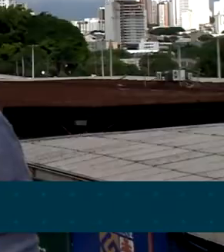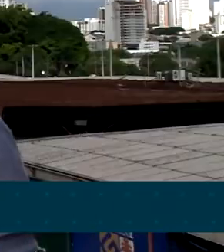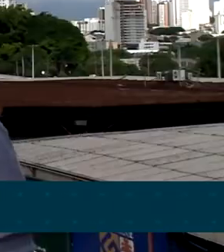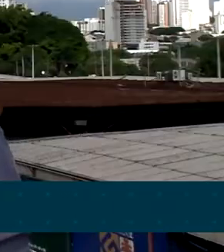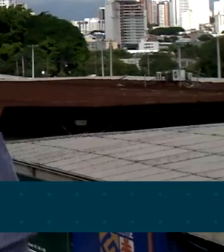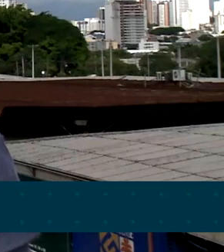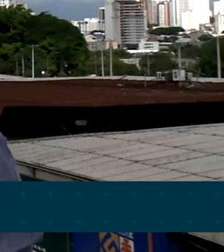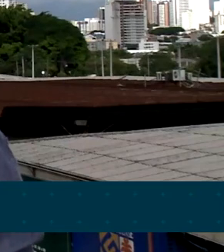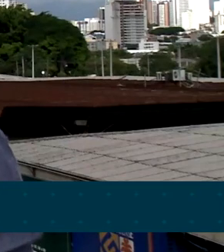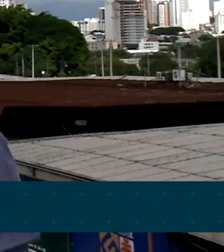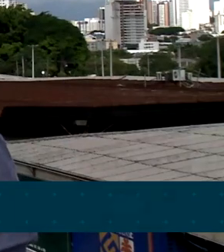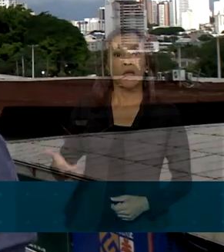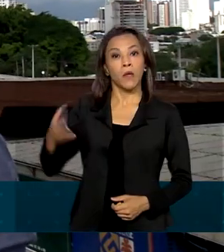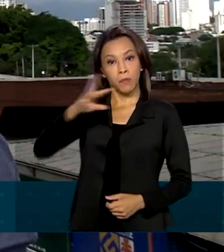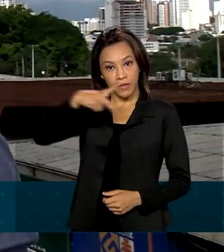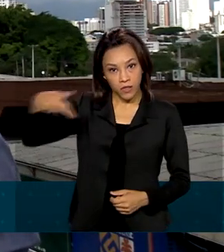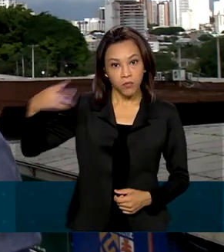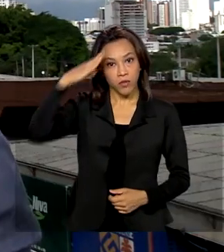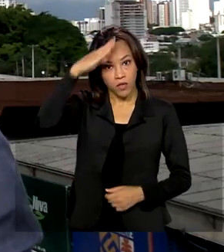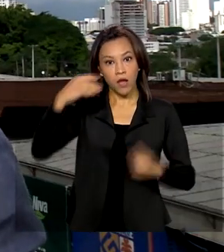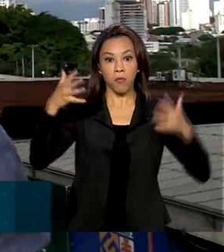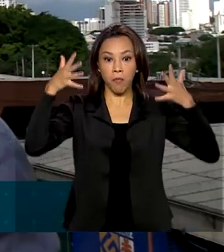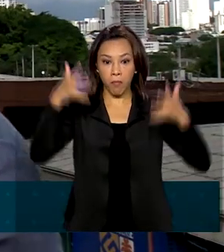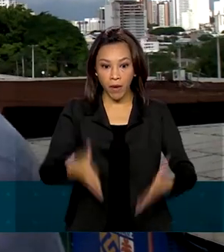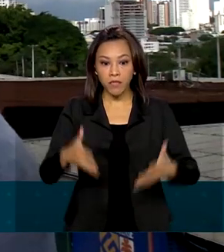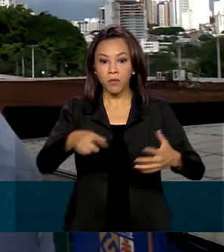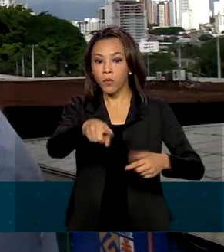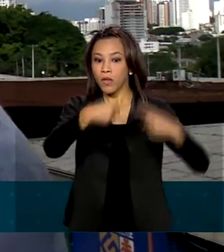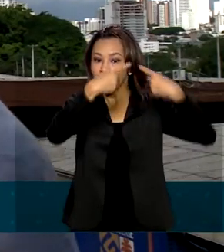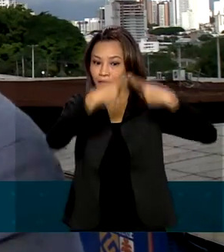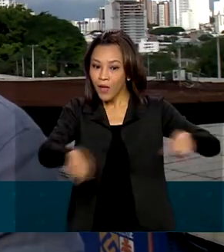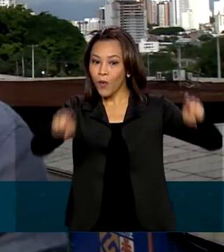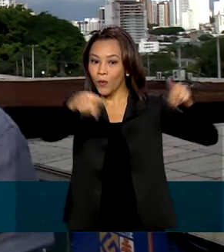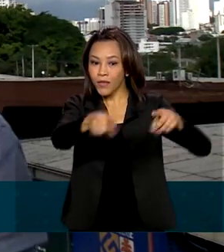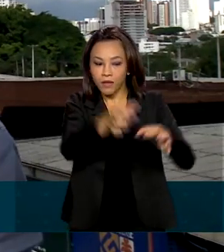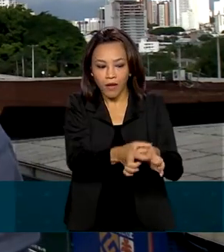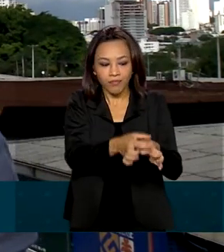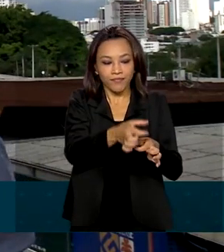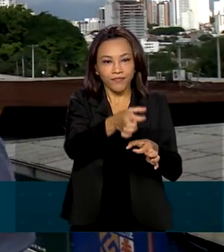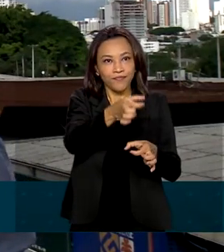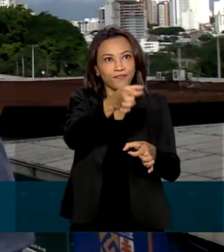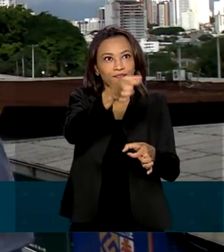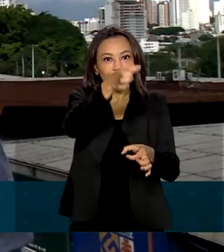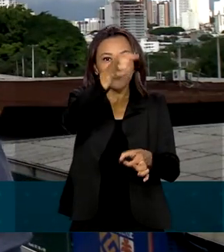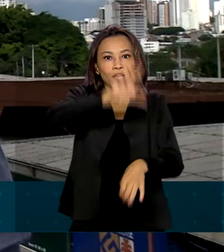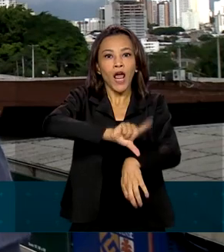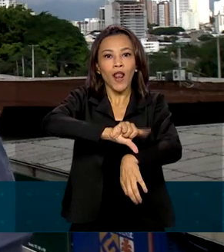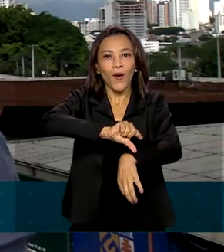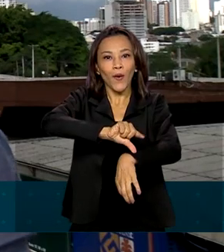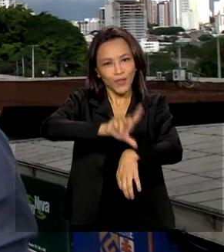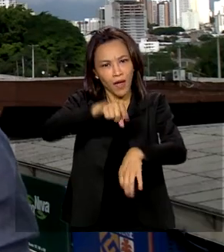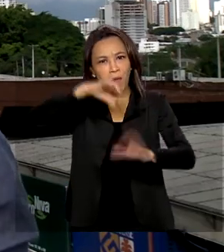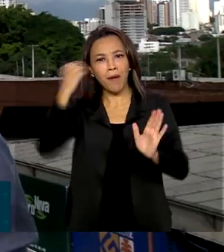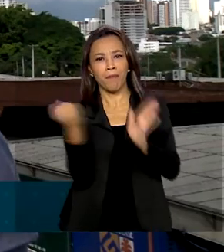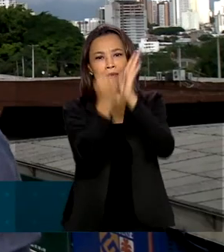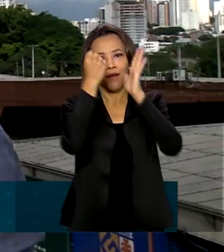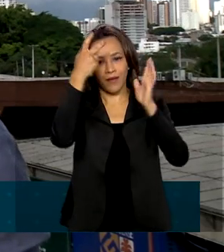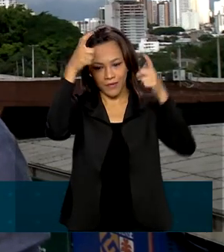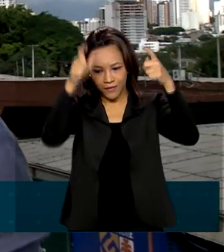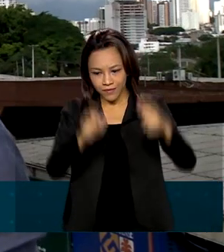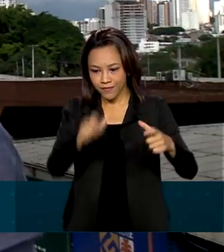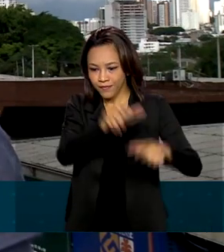O presidente participou da reinauguração da Torre do Relógio, que é um símbolo aqui da CEA GESP. Ela foi